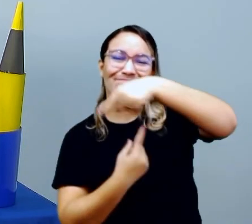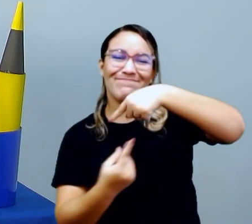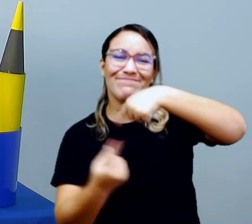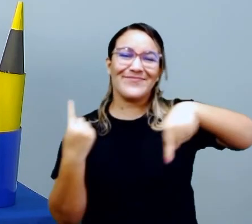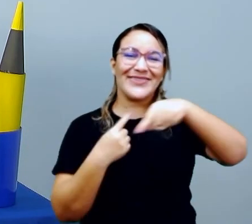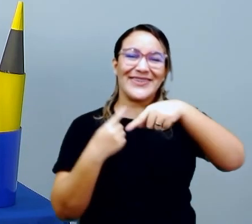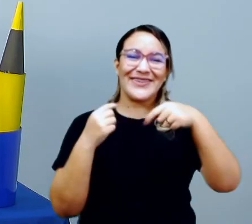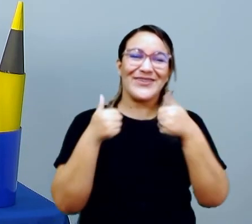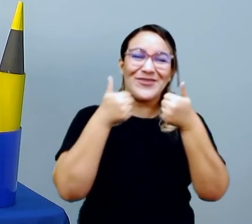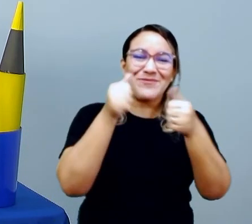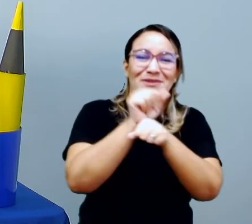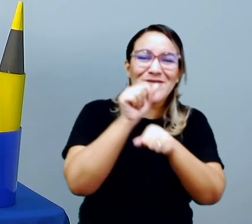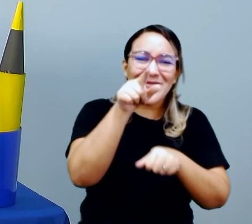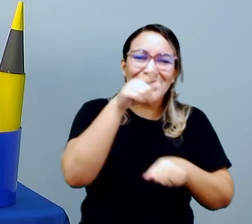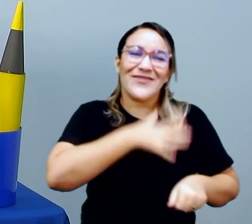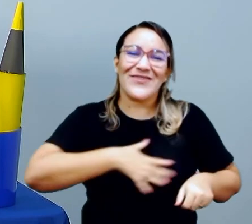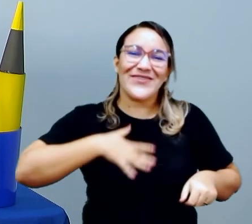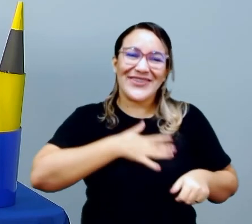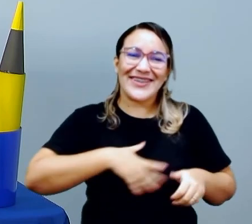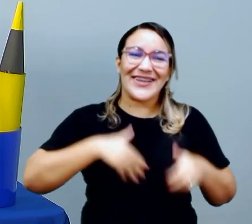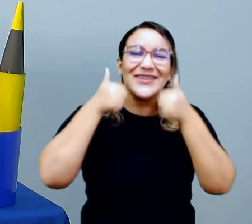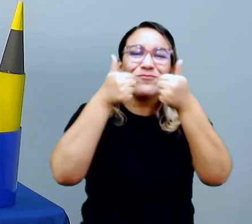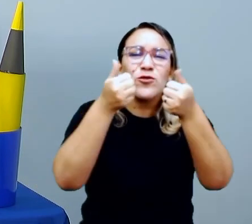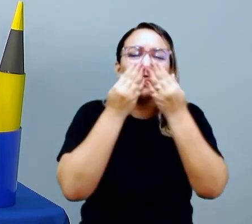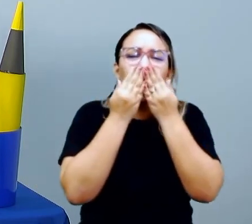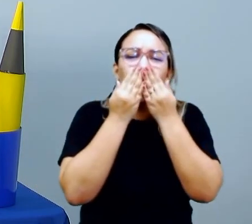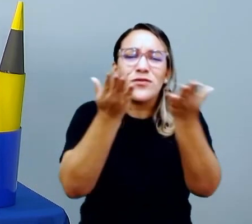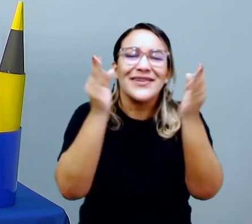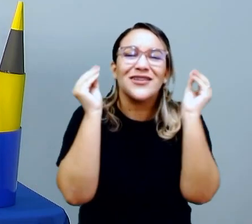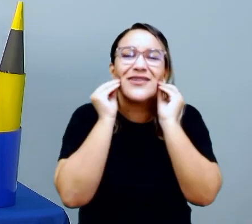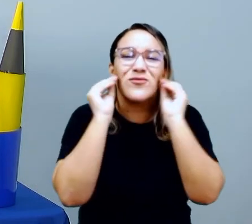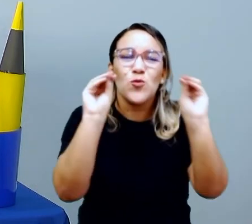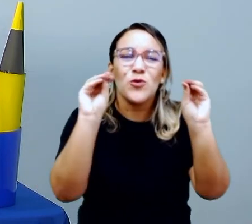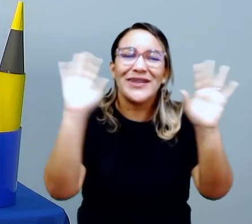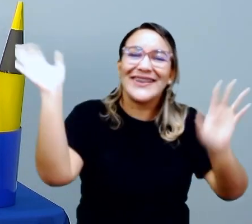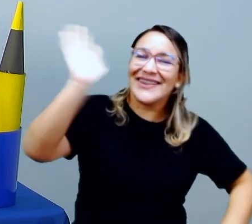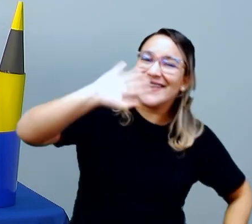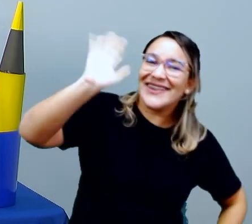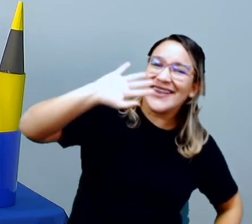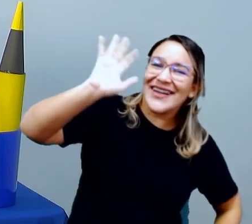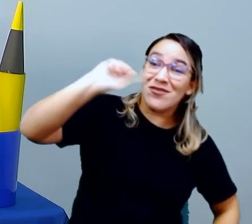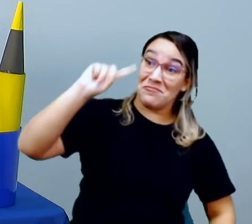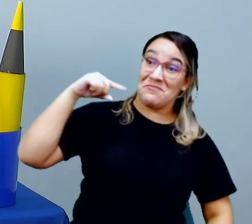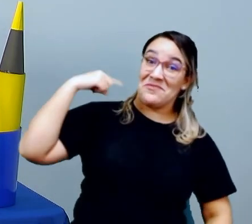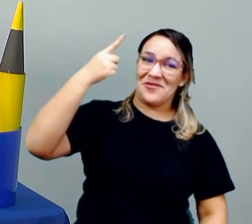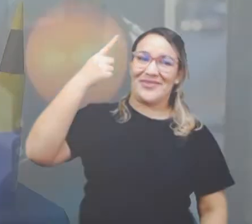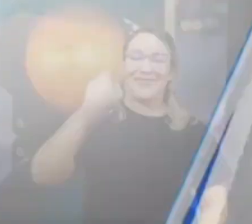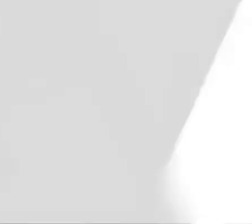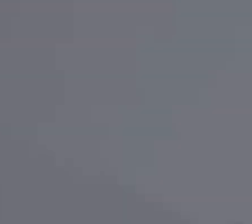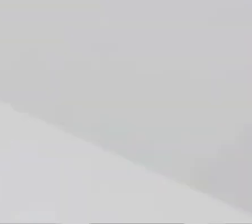Espero que vocês tenham gostado. Tá bom? Um grande beijo e até a próxima!